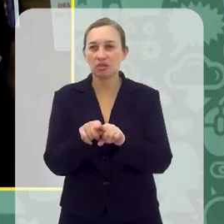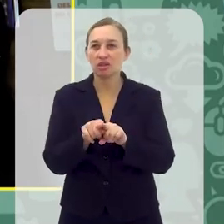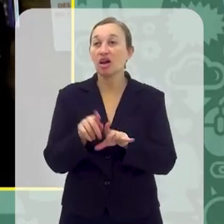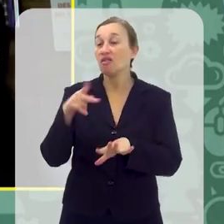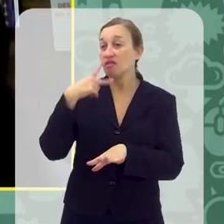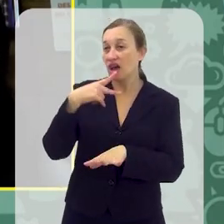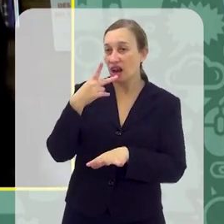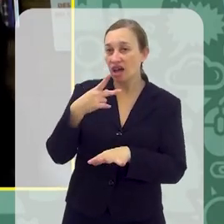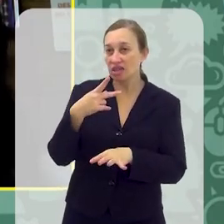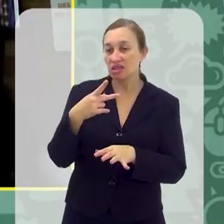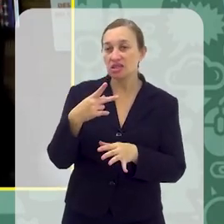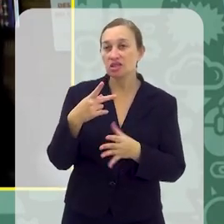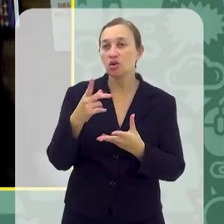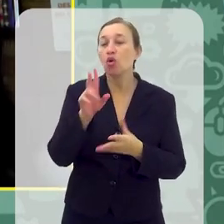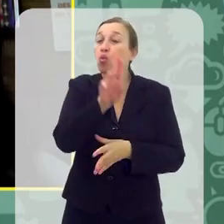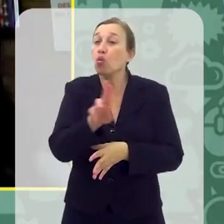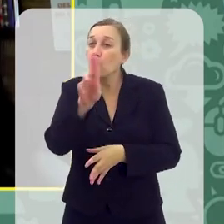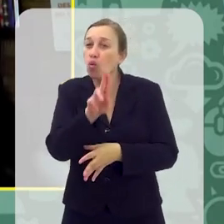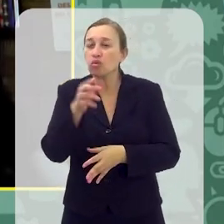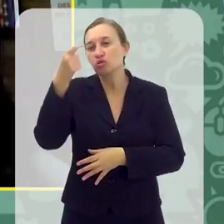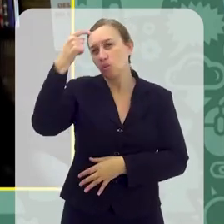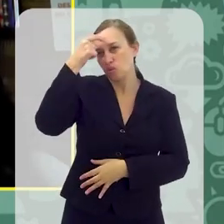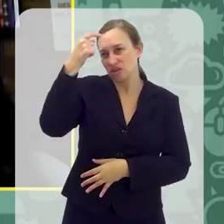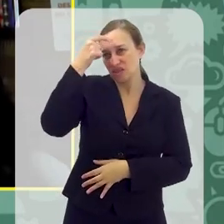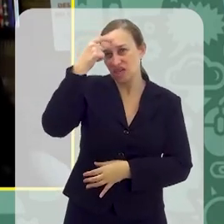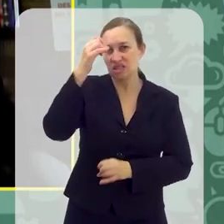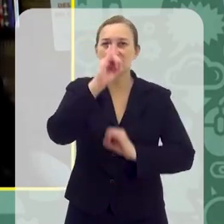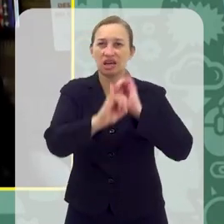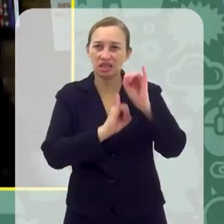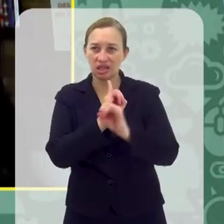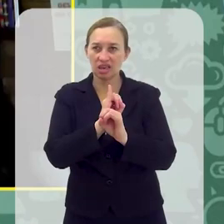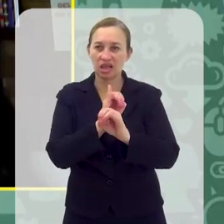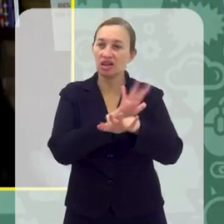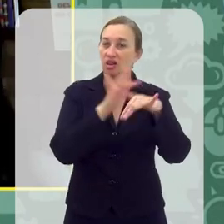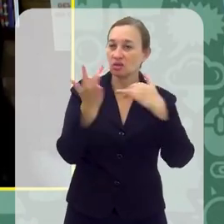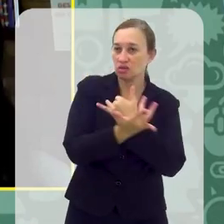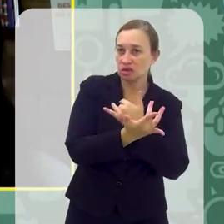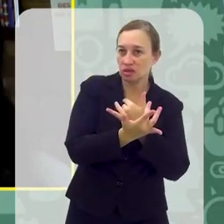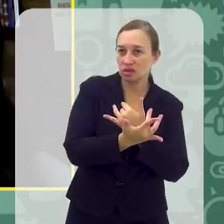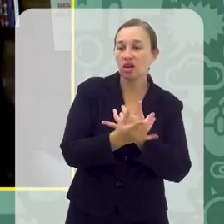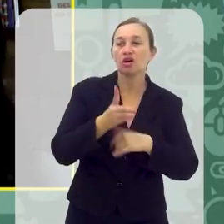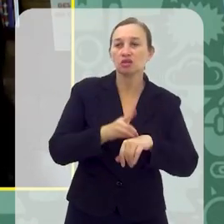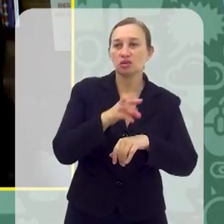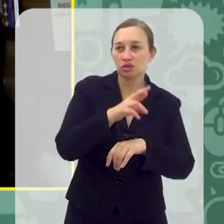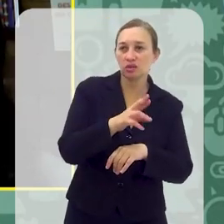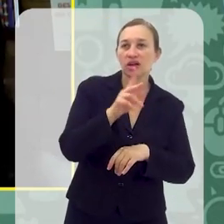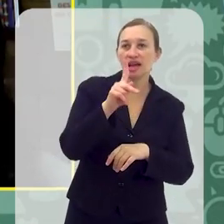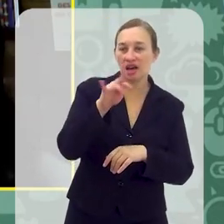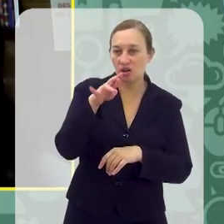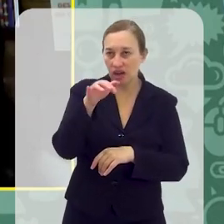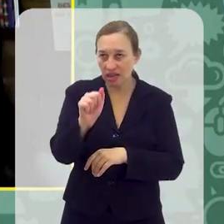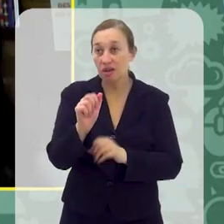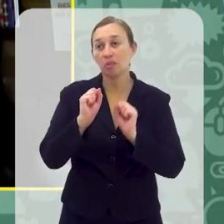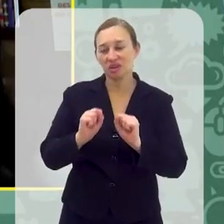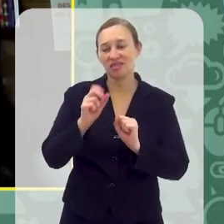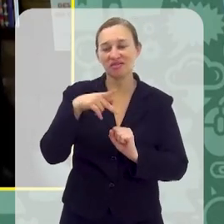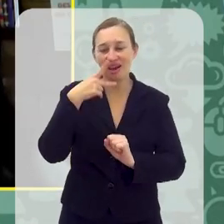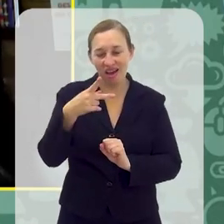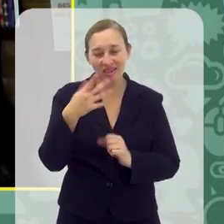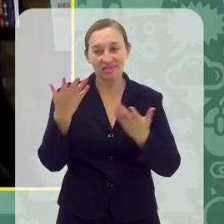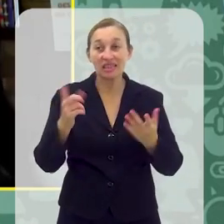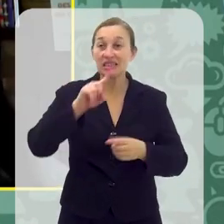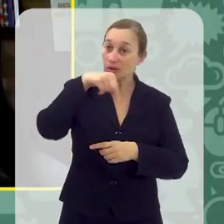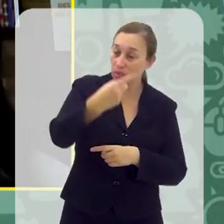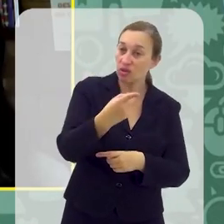uma consideração final do que seria um uso consciente da internet e das redes sociais. A doutora Carolina, se puder falar, que já estava